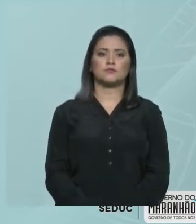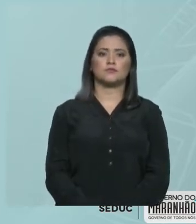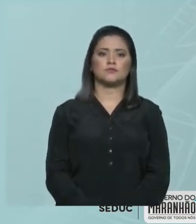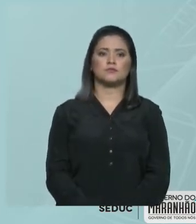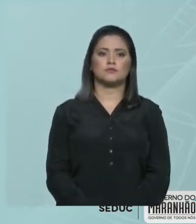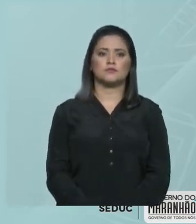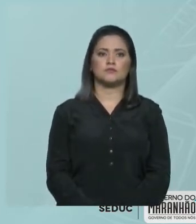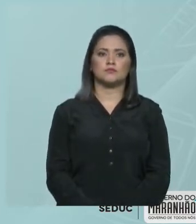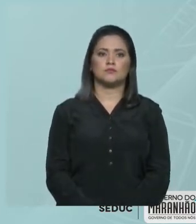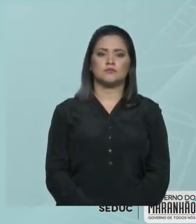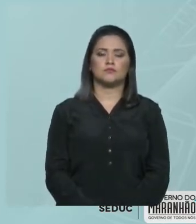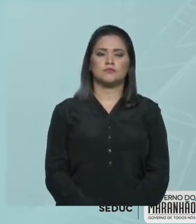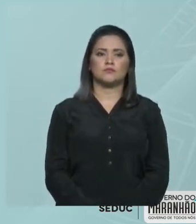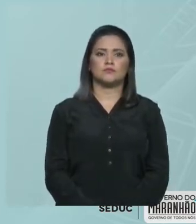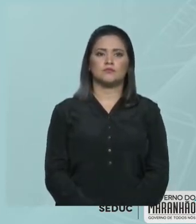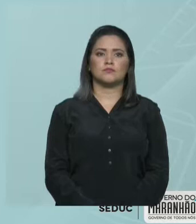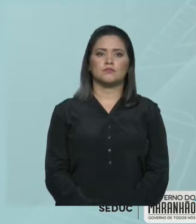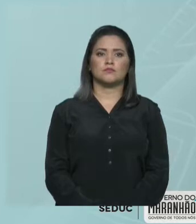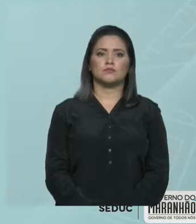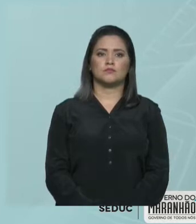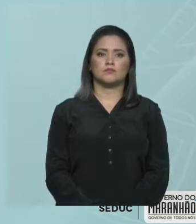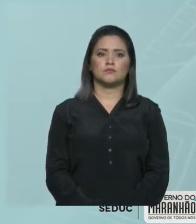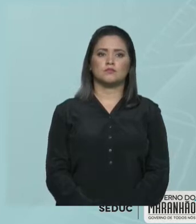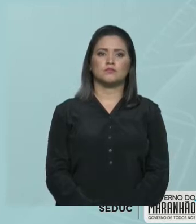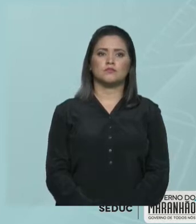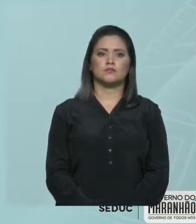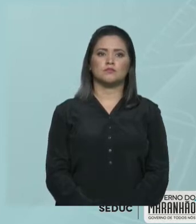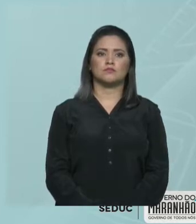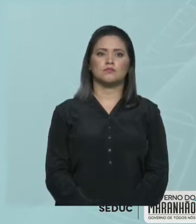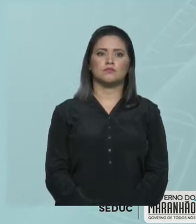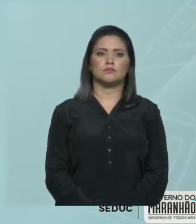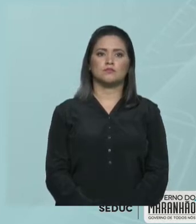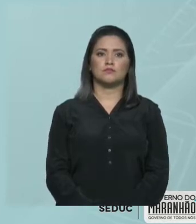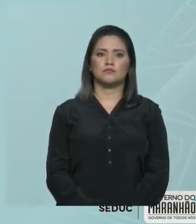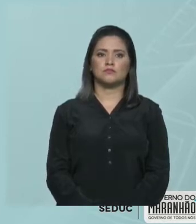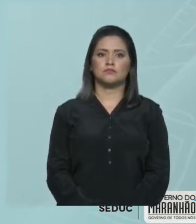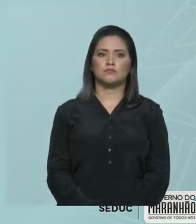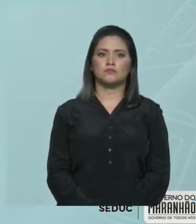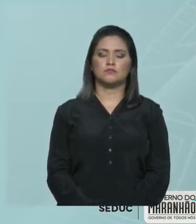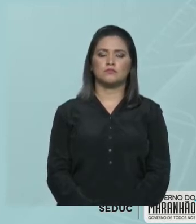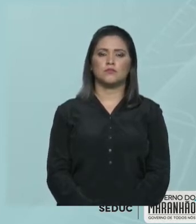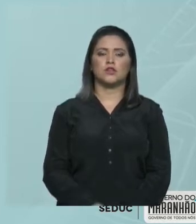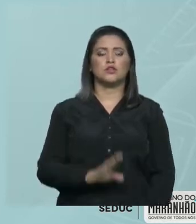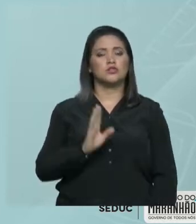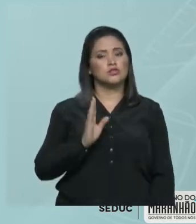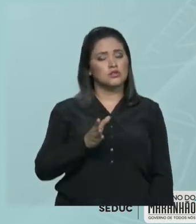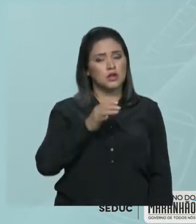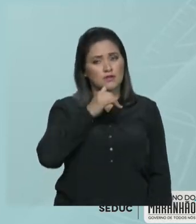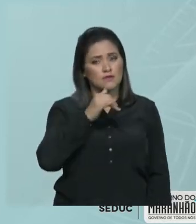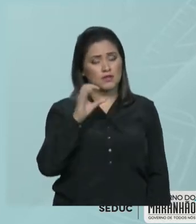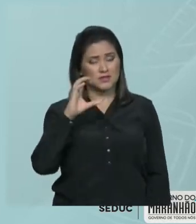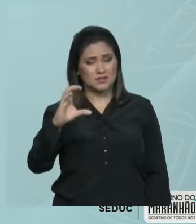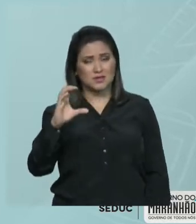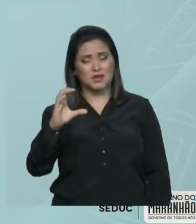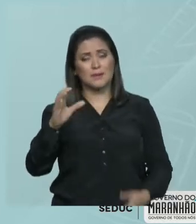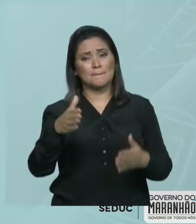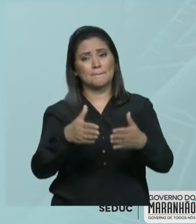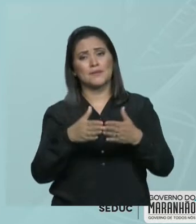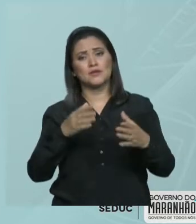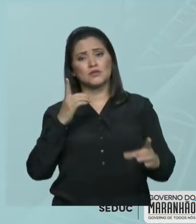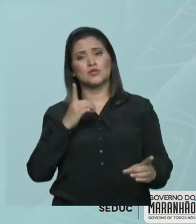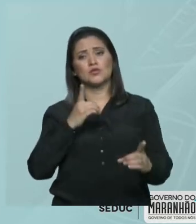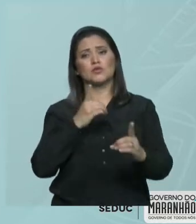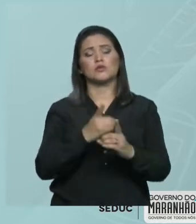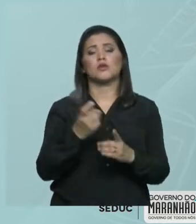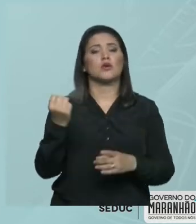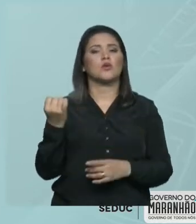questão não necessariamente é uma questão para calcular a concentração. Ele já te dá e pede pelo volume da solução que você descubra quanto é que lá